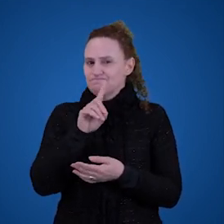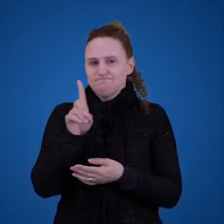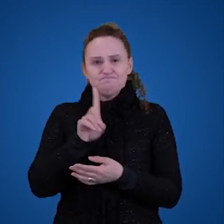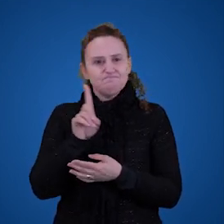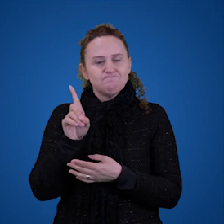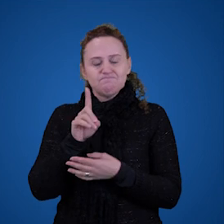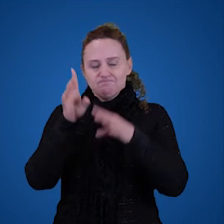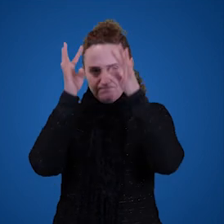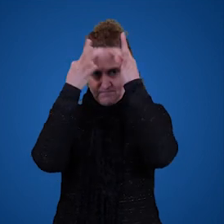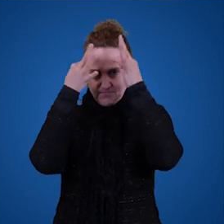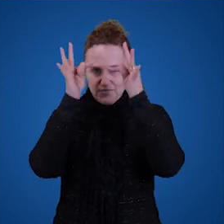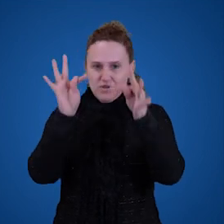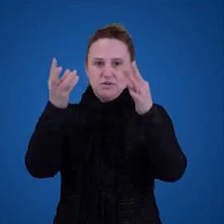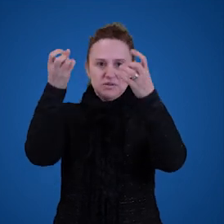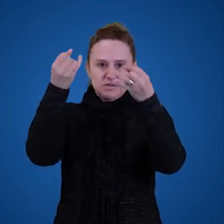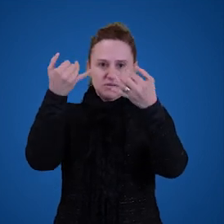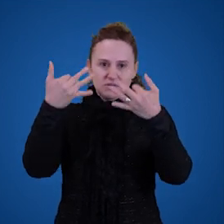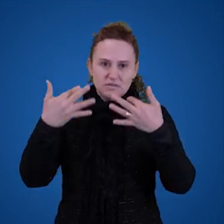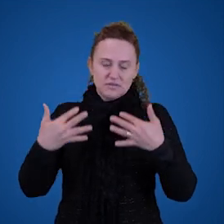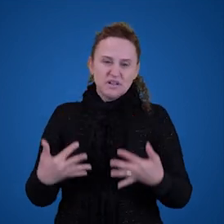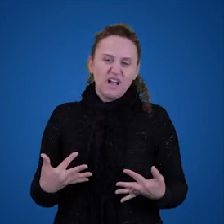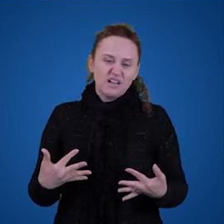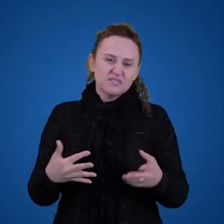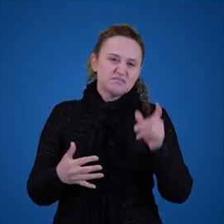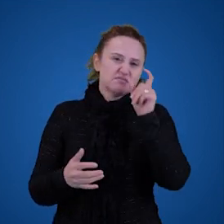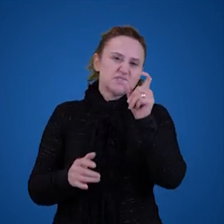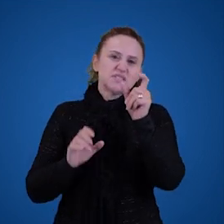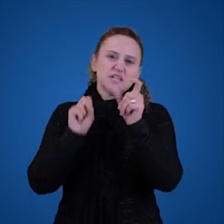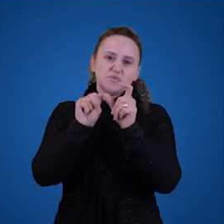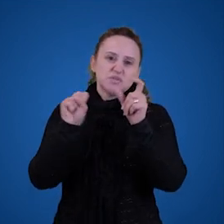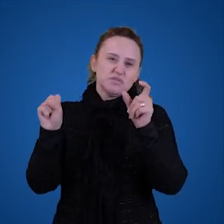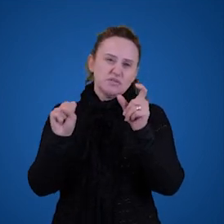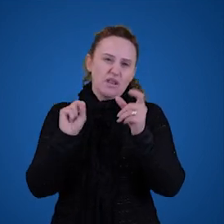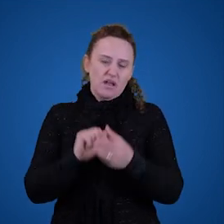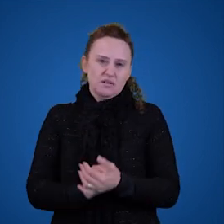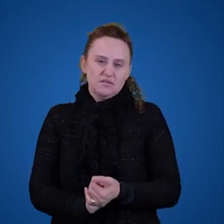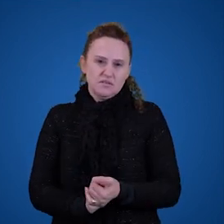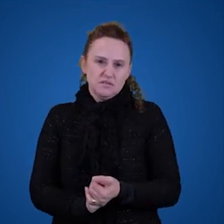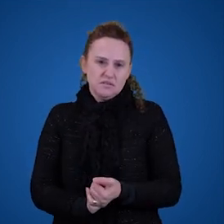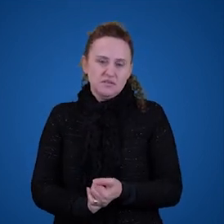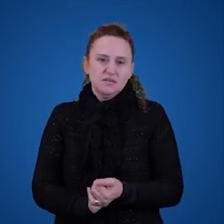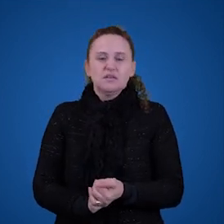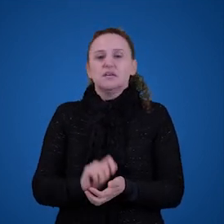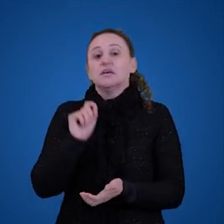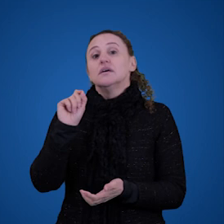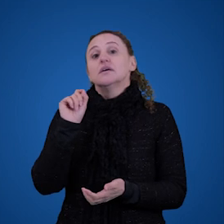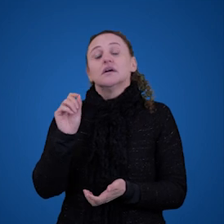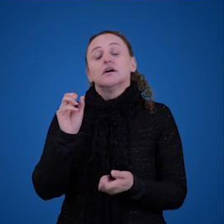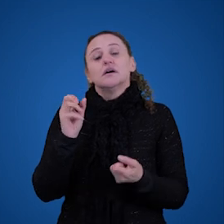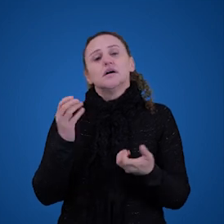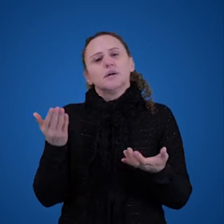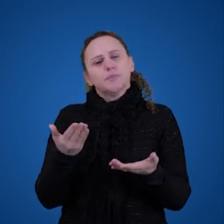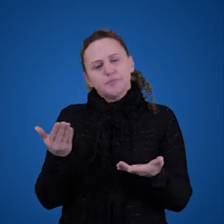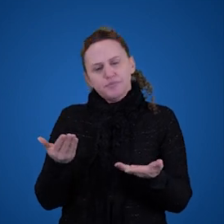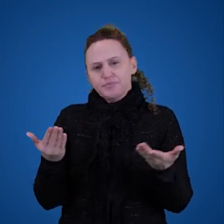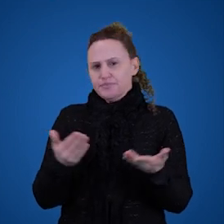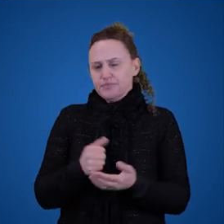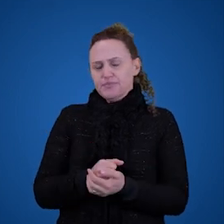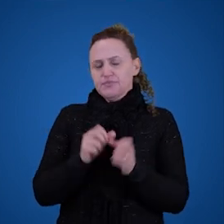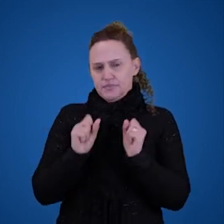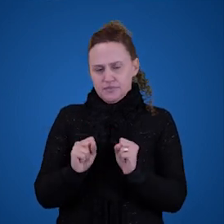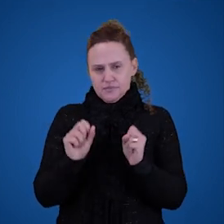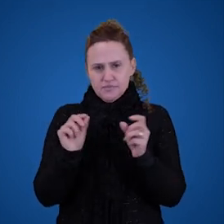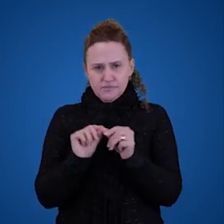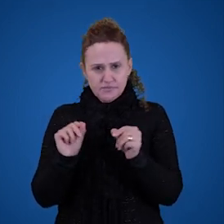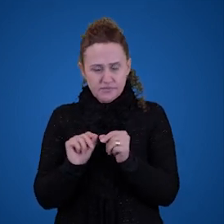geral adquirem significado nem como os termos singulares em particular adquirem significado então para onde a gente pode se mover quer dizer